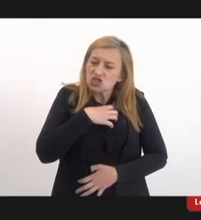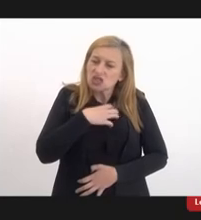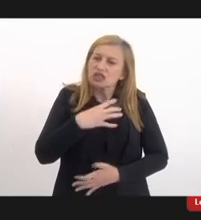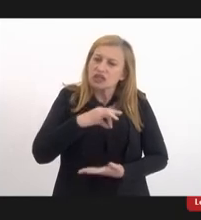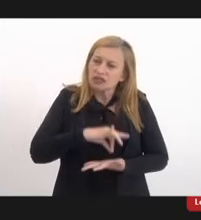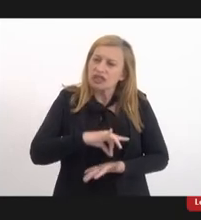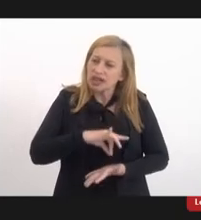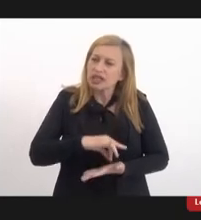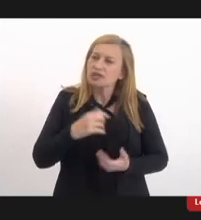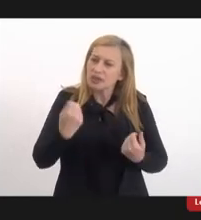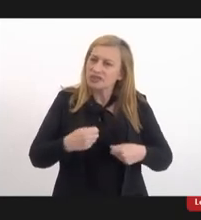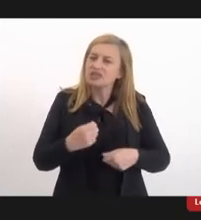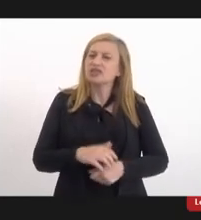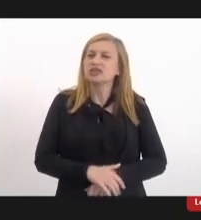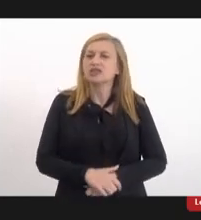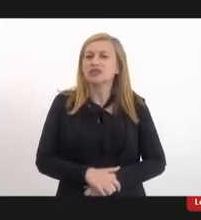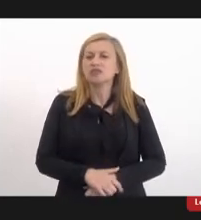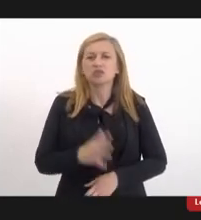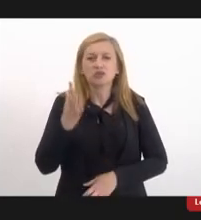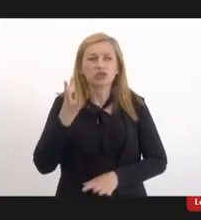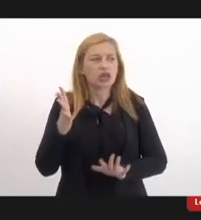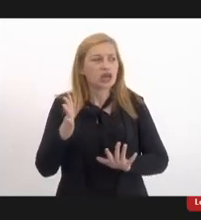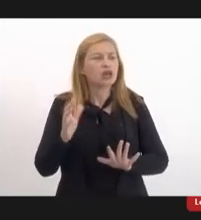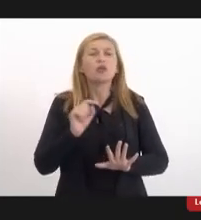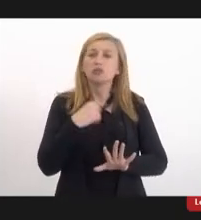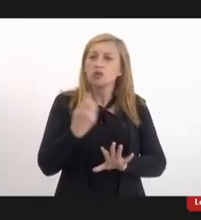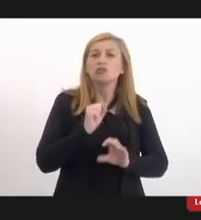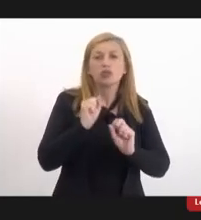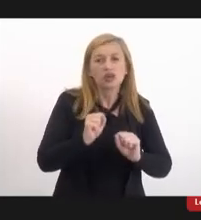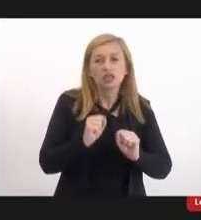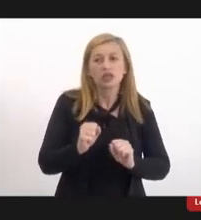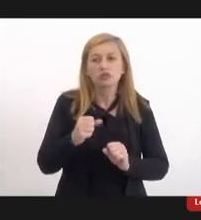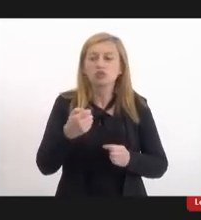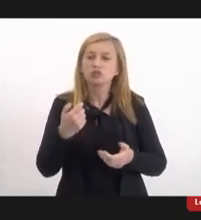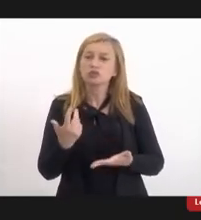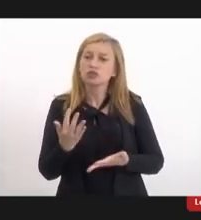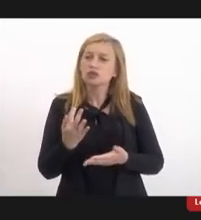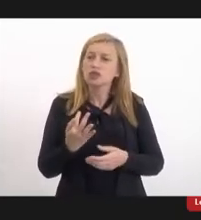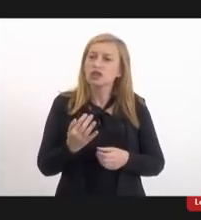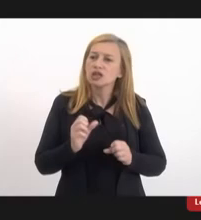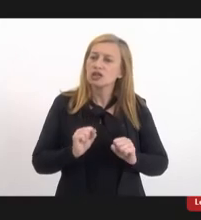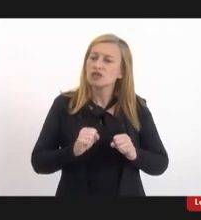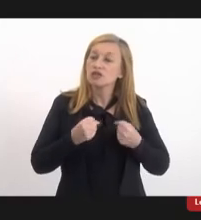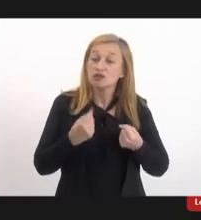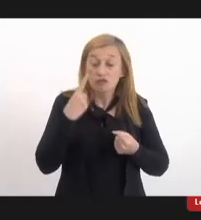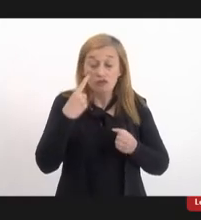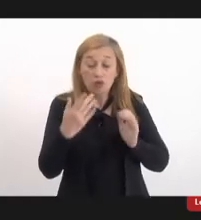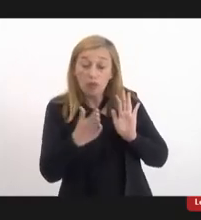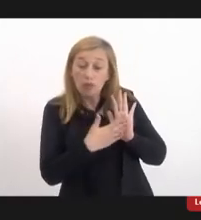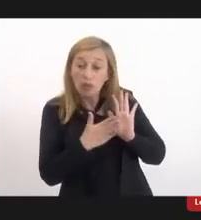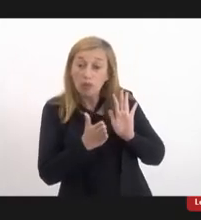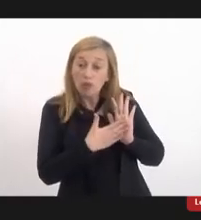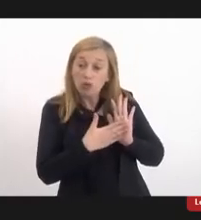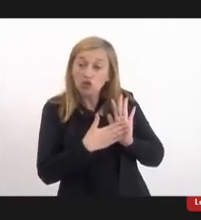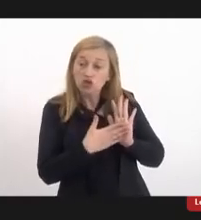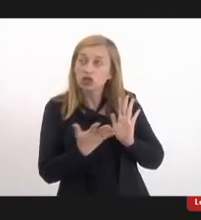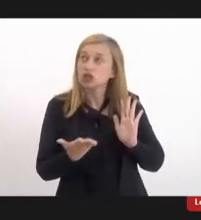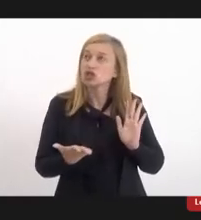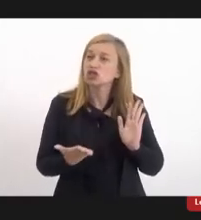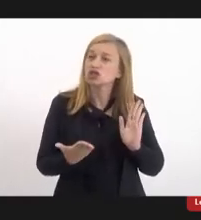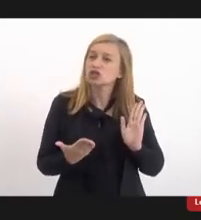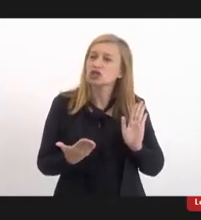marcou. Então, eu acho que a gente pode tentar costurar uma proposta de